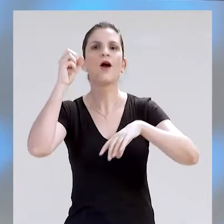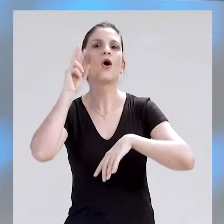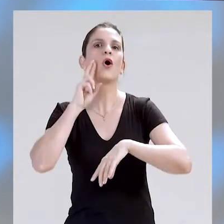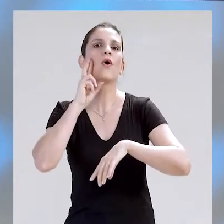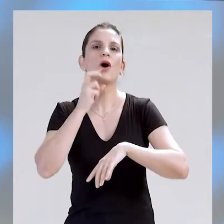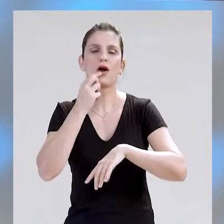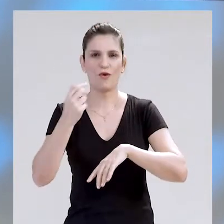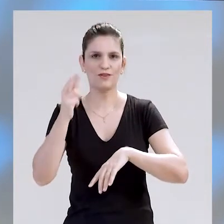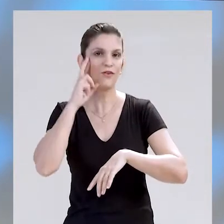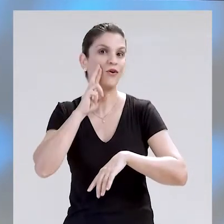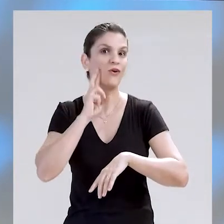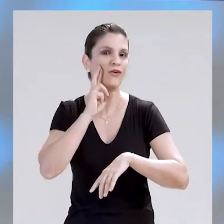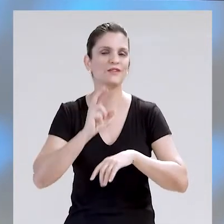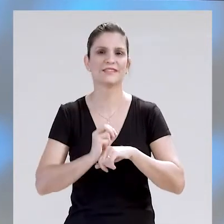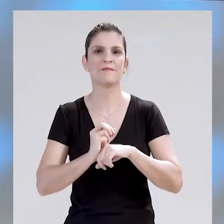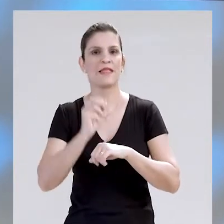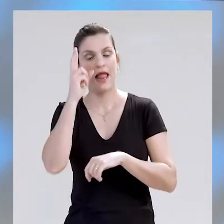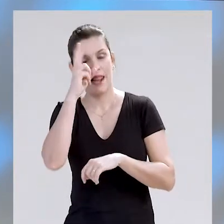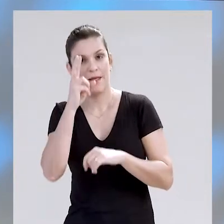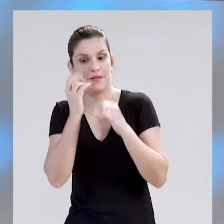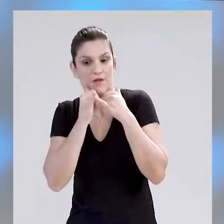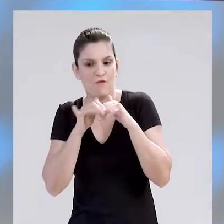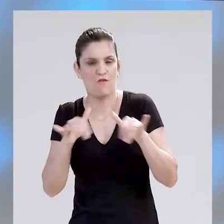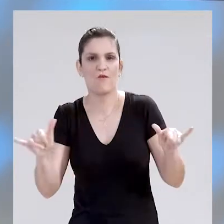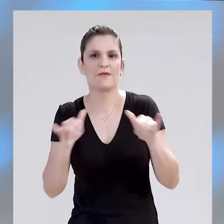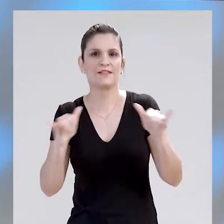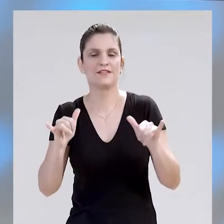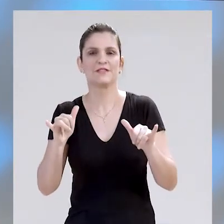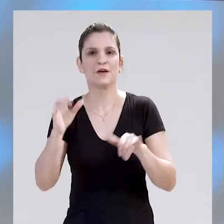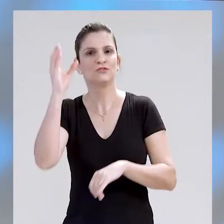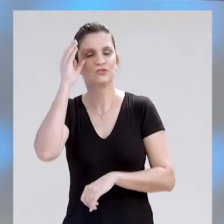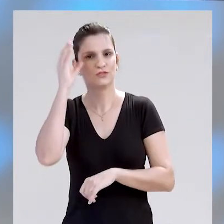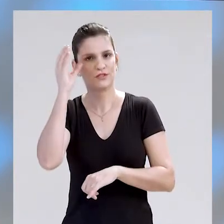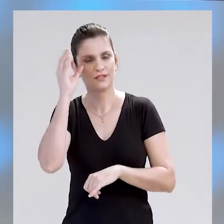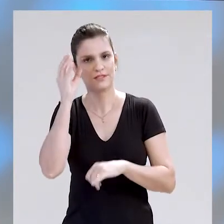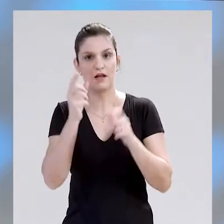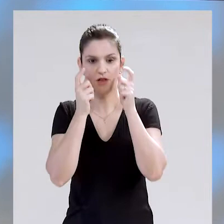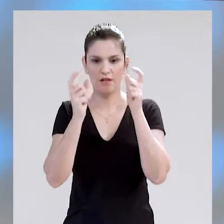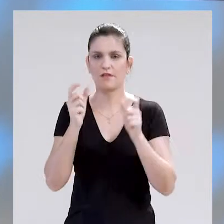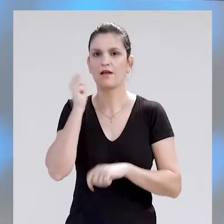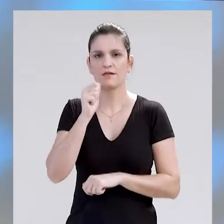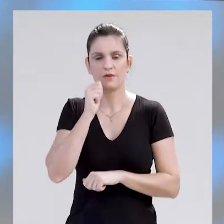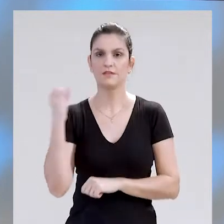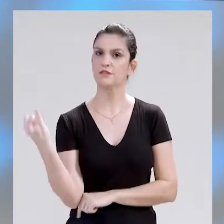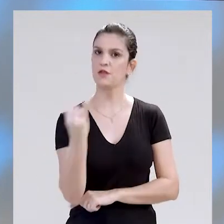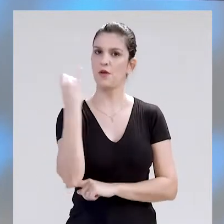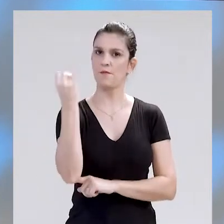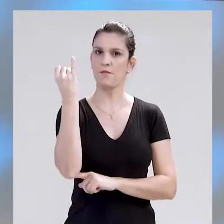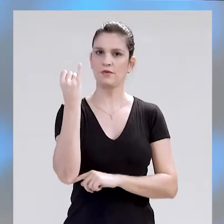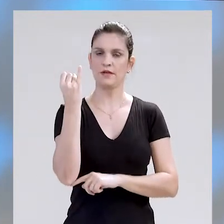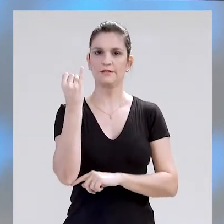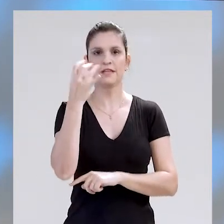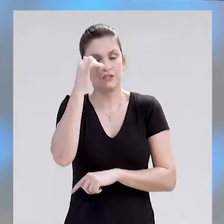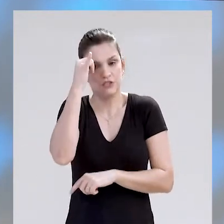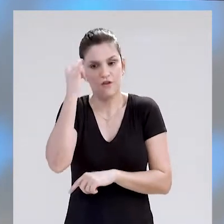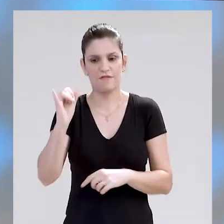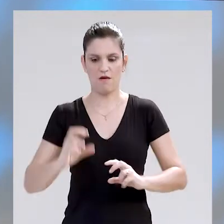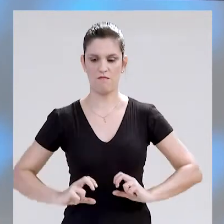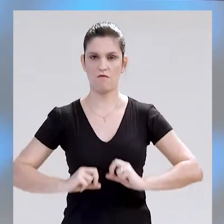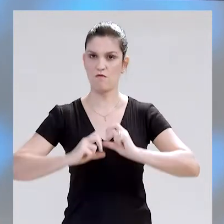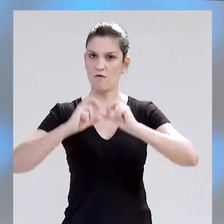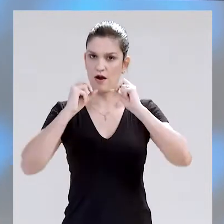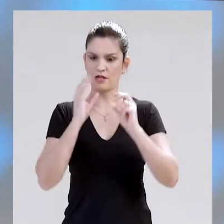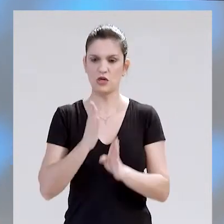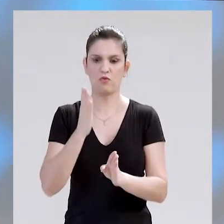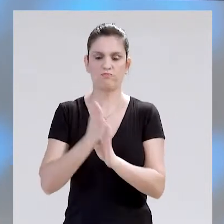estará iluminado na cor rosa para lembrar da campanha de conscientização com o objetivo de alertar as mulheres sobre a